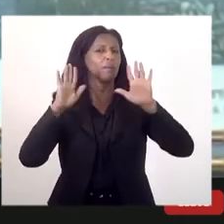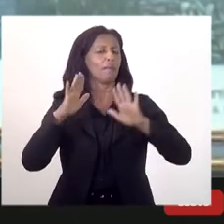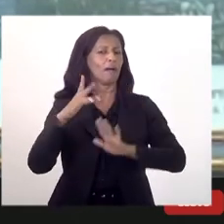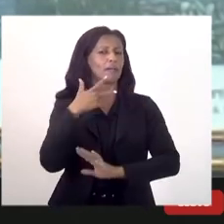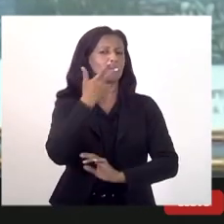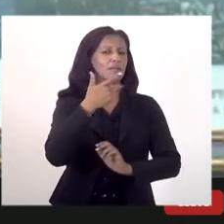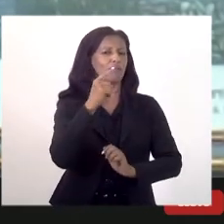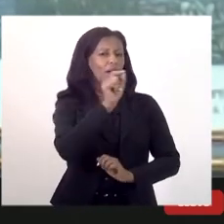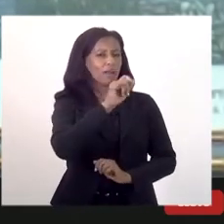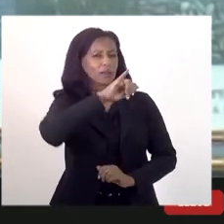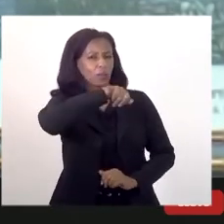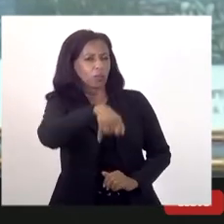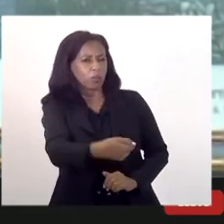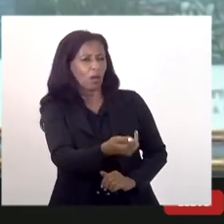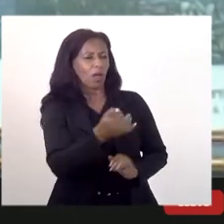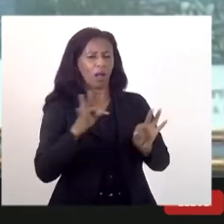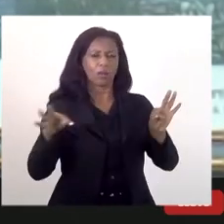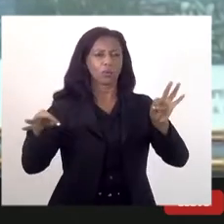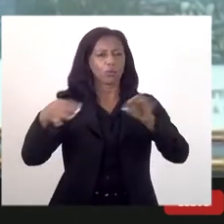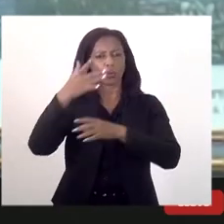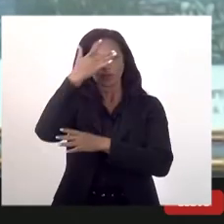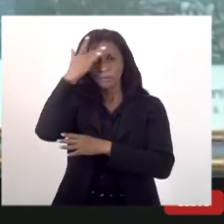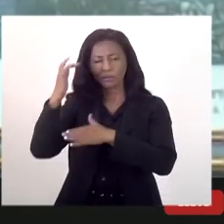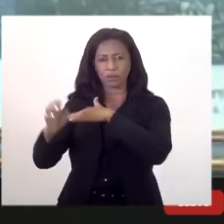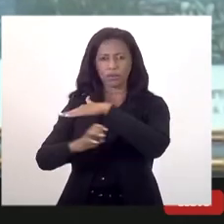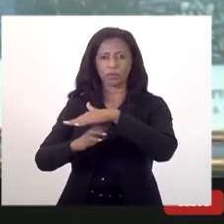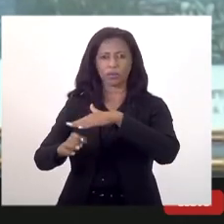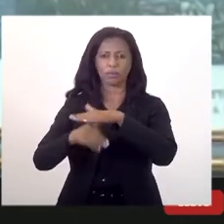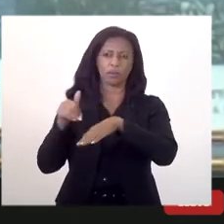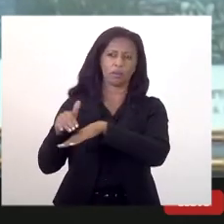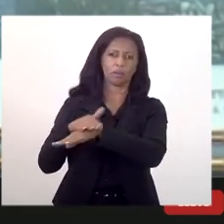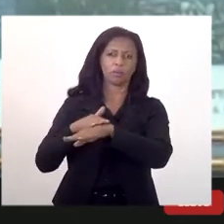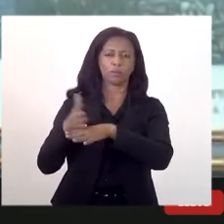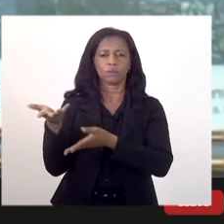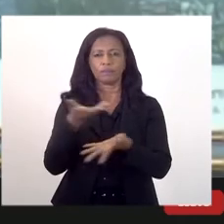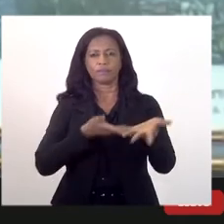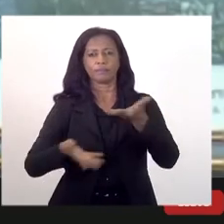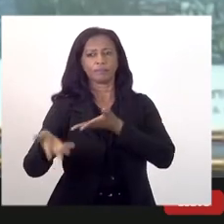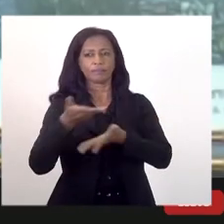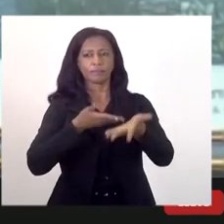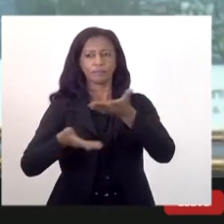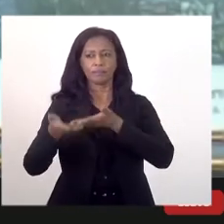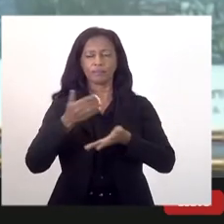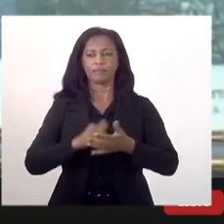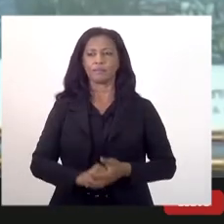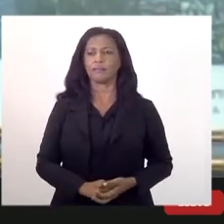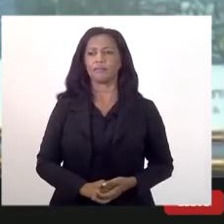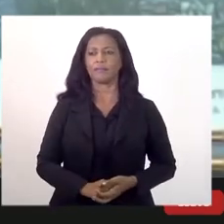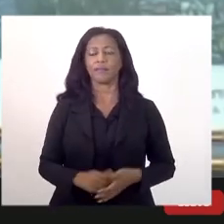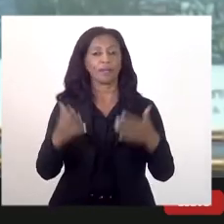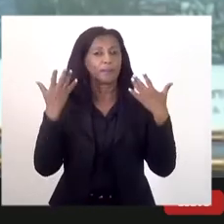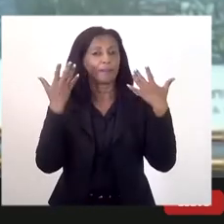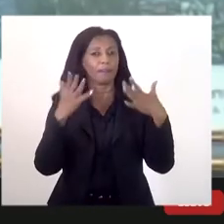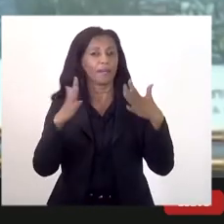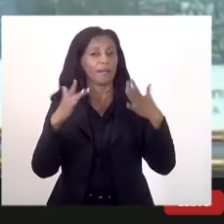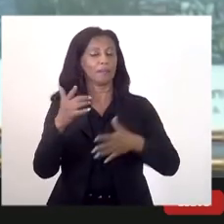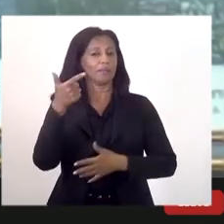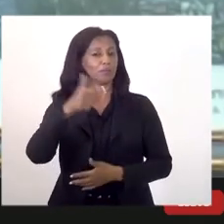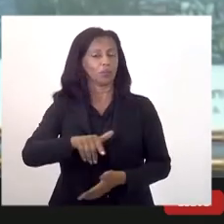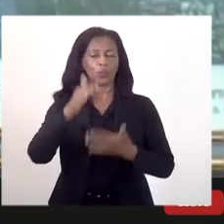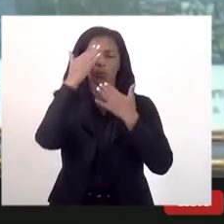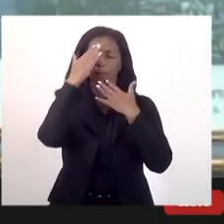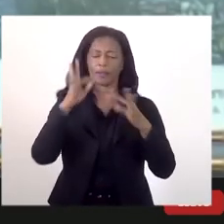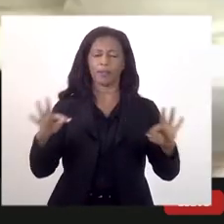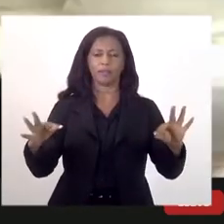abertura que o senhor concede a todas as entidades empresariais para o diálogo para tentarmos achar a solução pelo Rio de Janeiro. Parabéns mais uma vez, obrigado